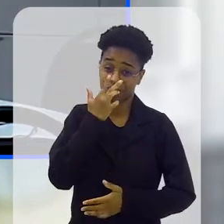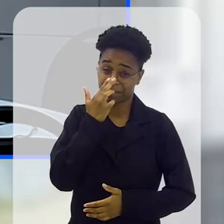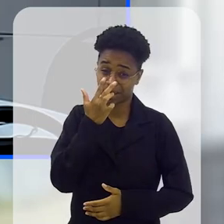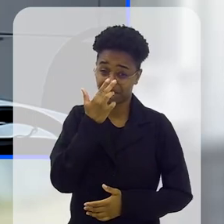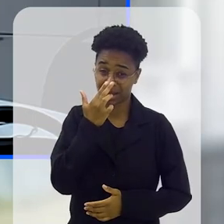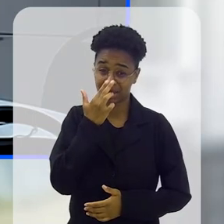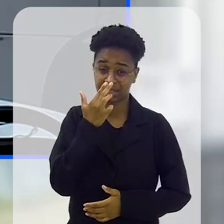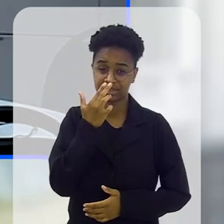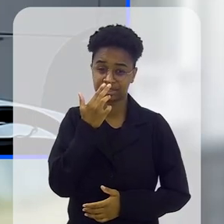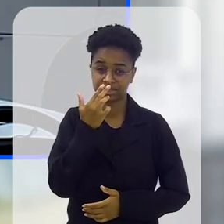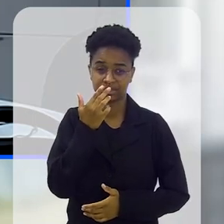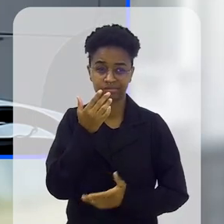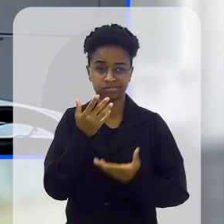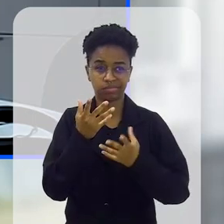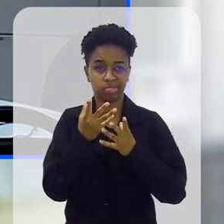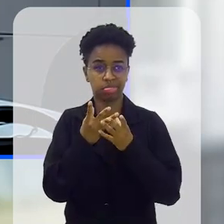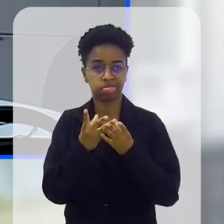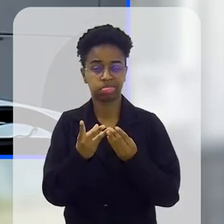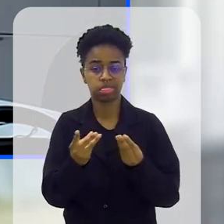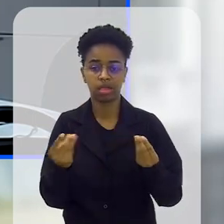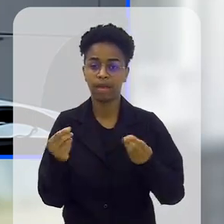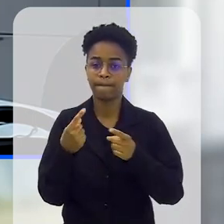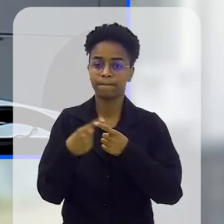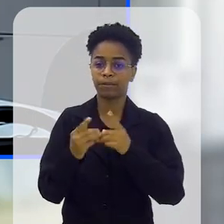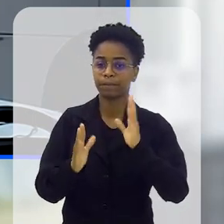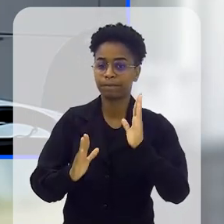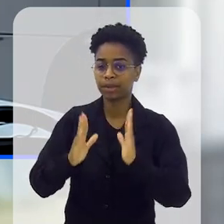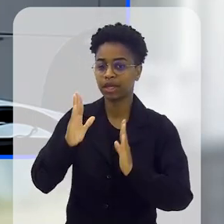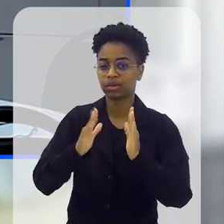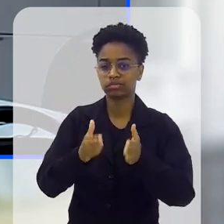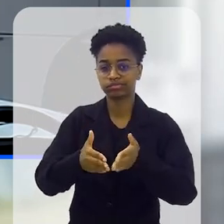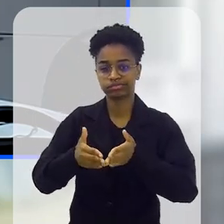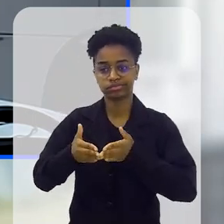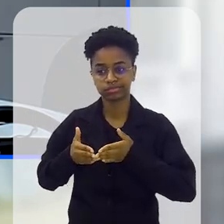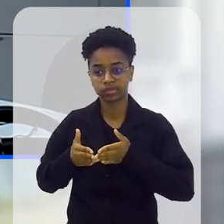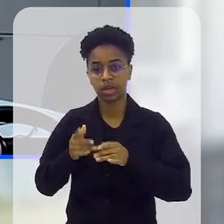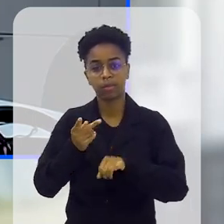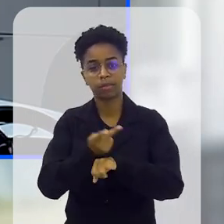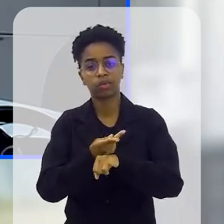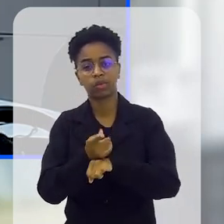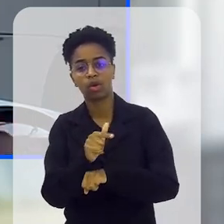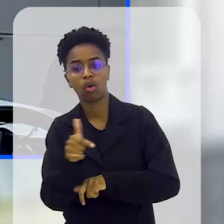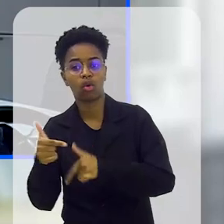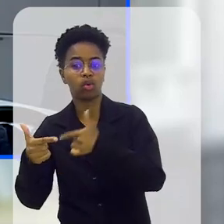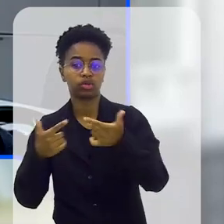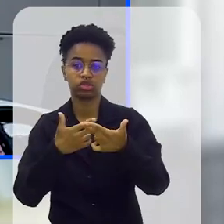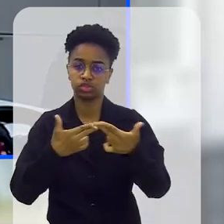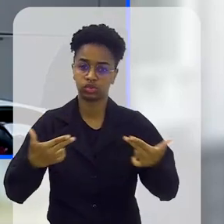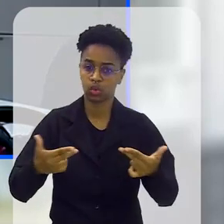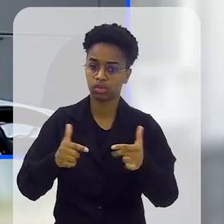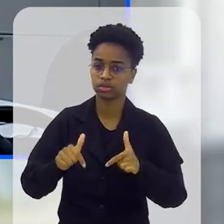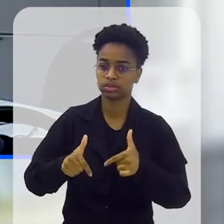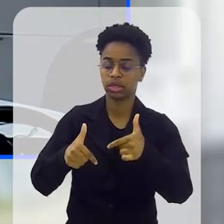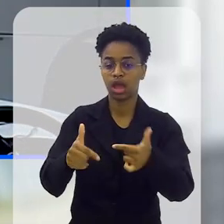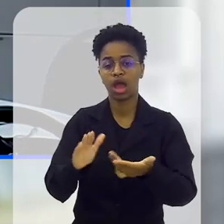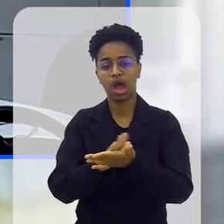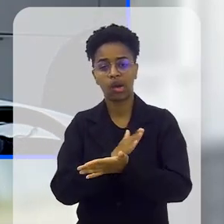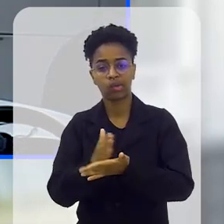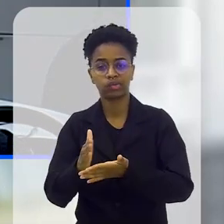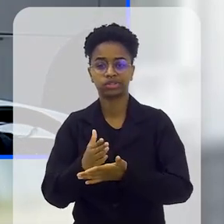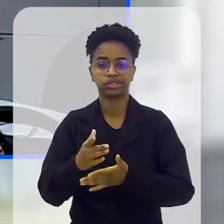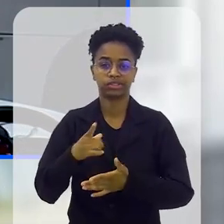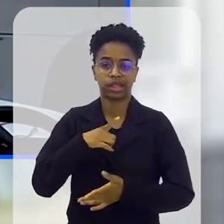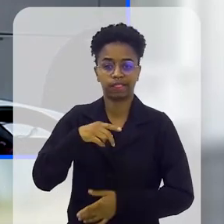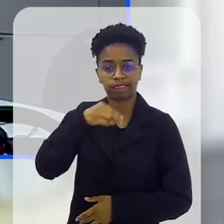E aí parece que aquela chama diminuiu, porque durante esse período que eles estiveram ausentes, eles procuraram outras atividades, muitos se